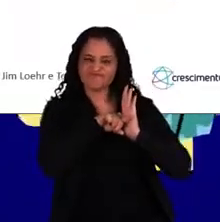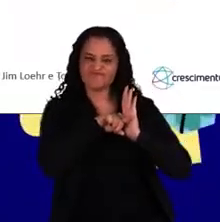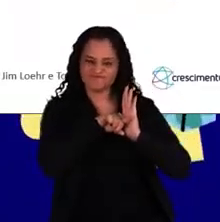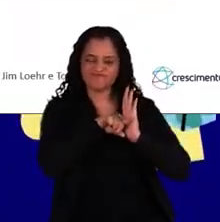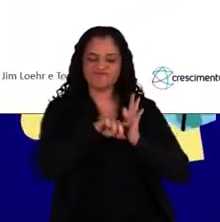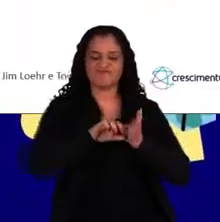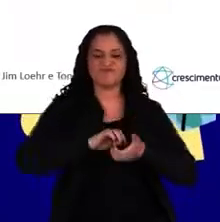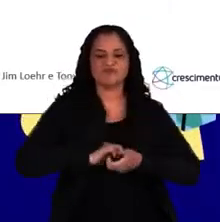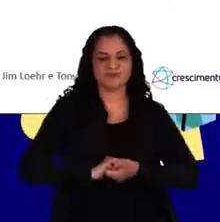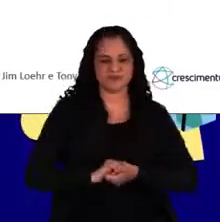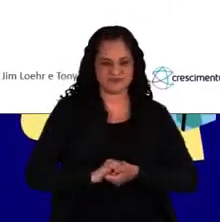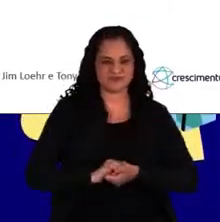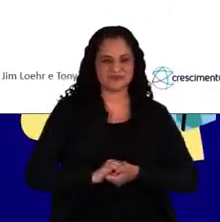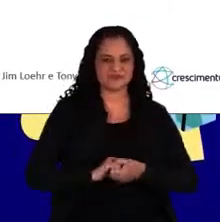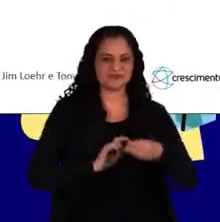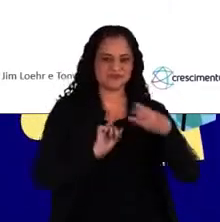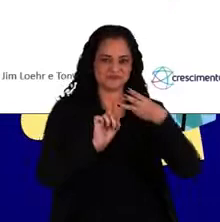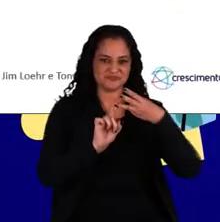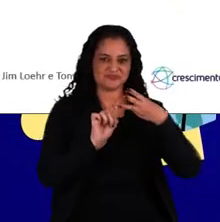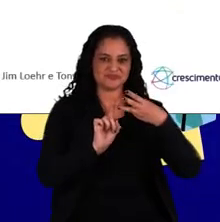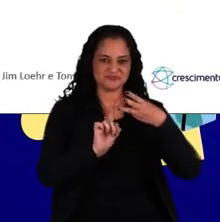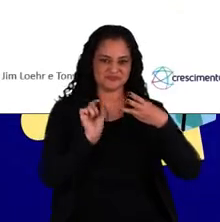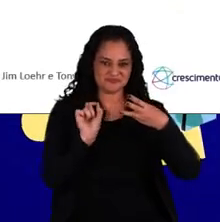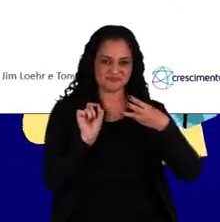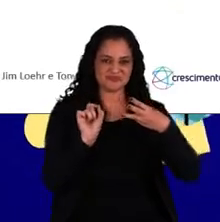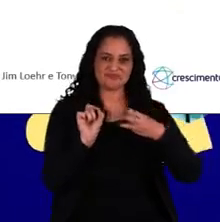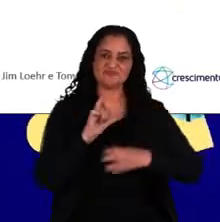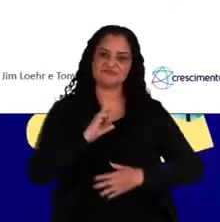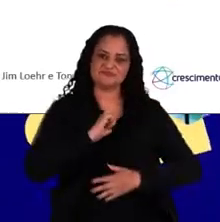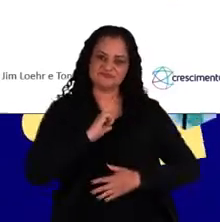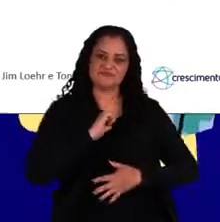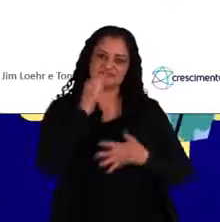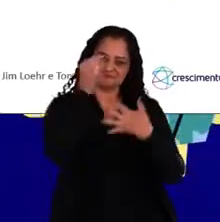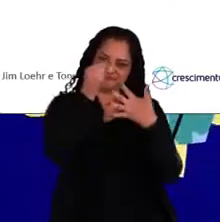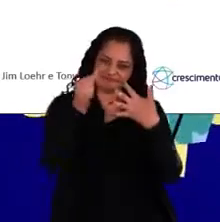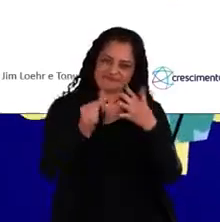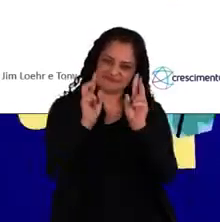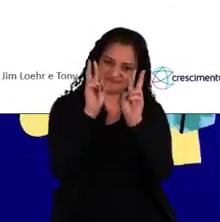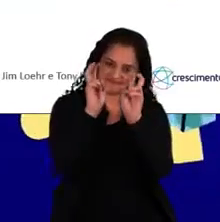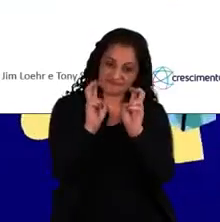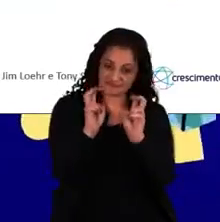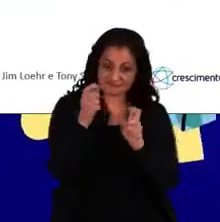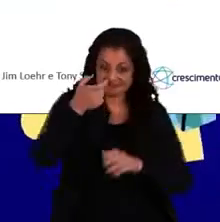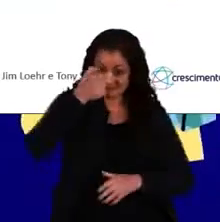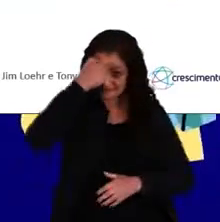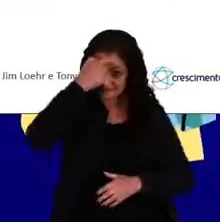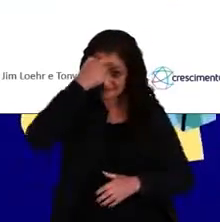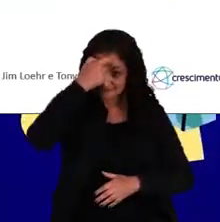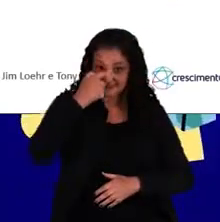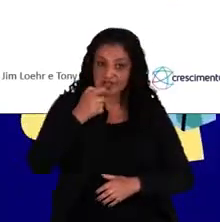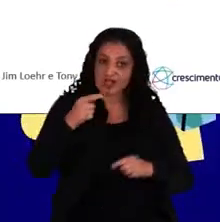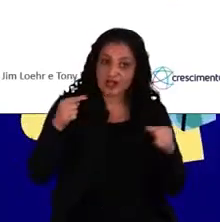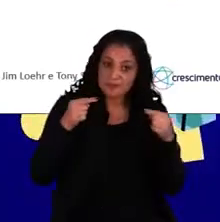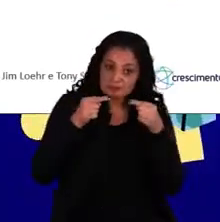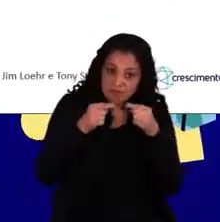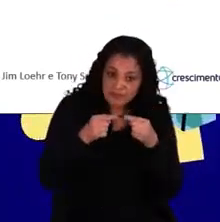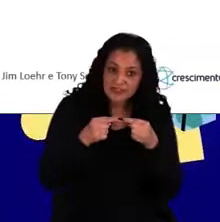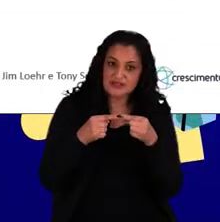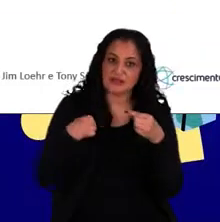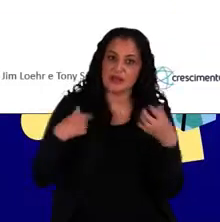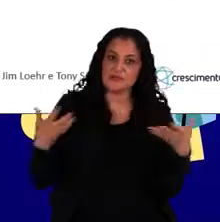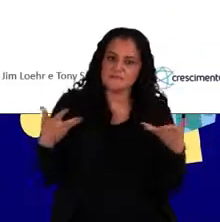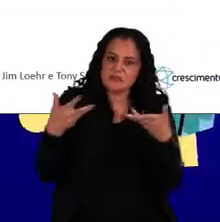mais. Por terceiro ponto aqui, nós temos as questões da dimensão mental, então envolve minha